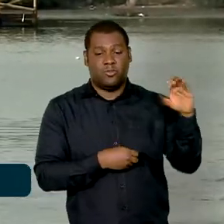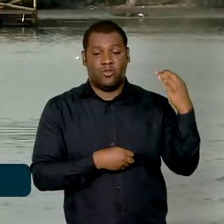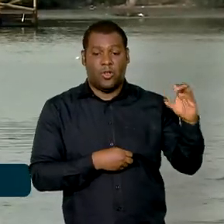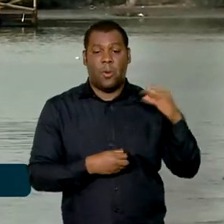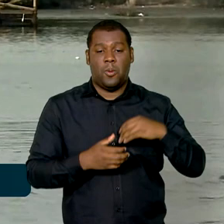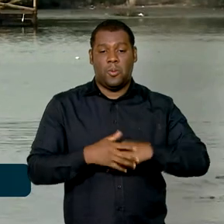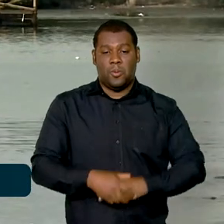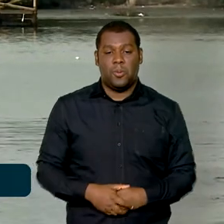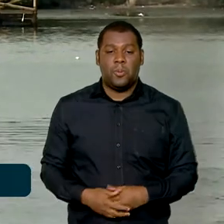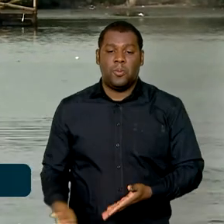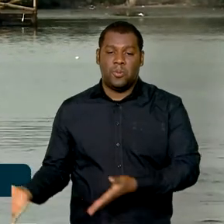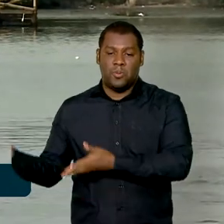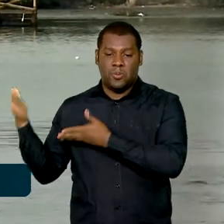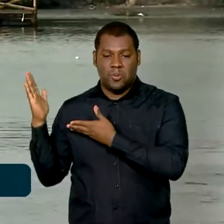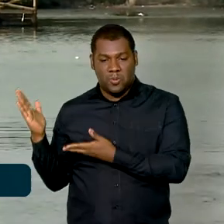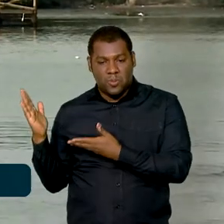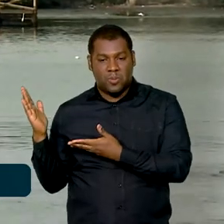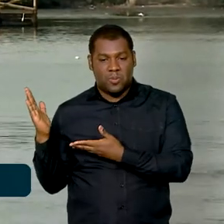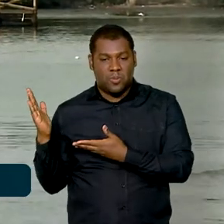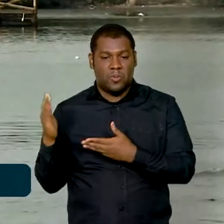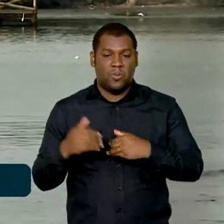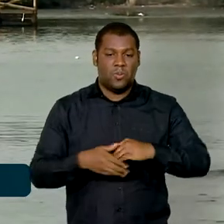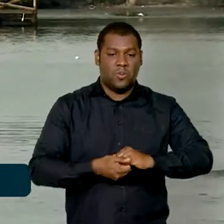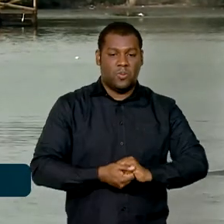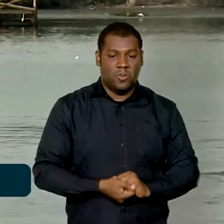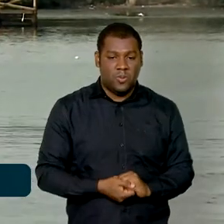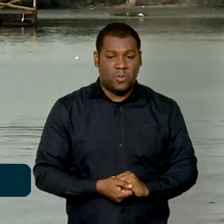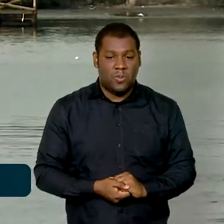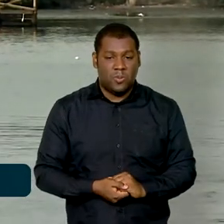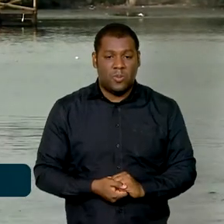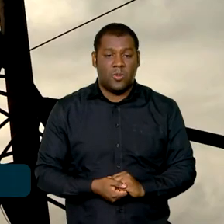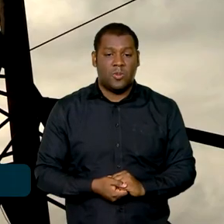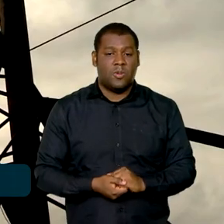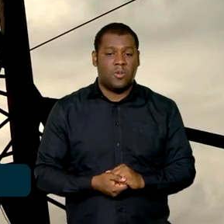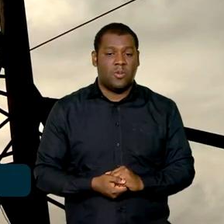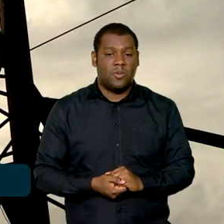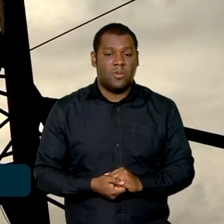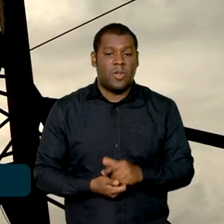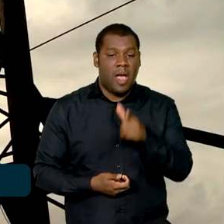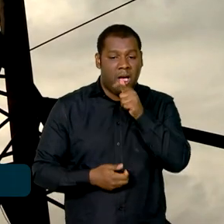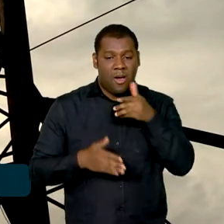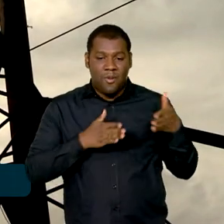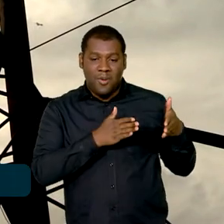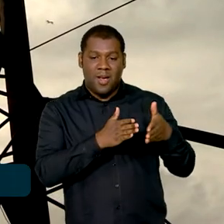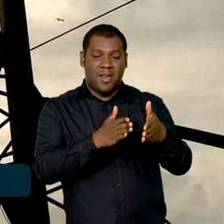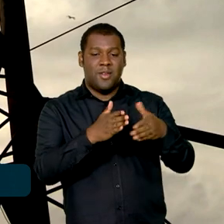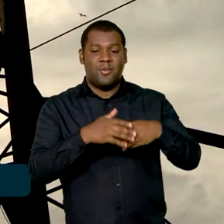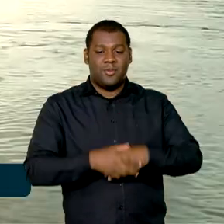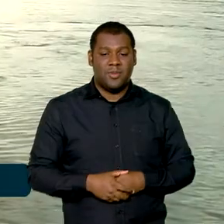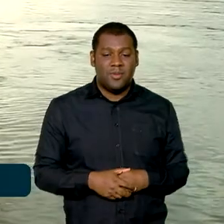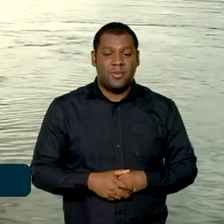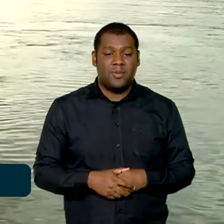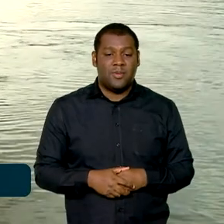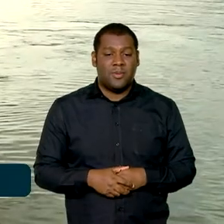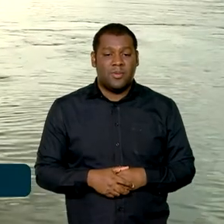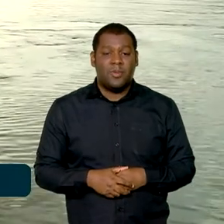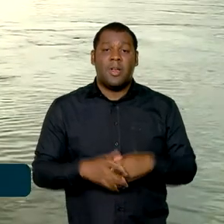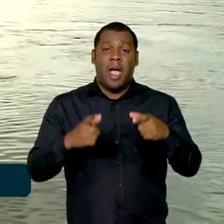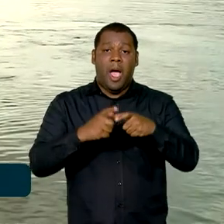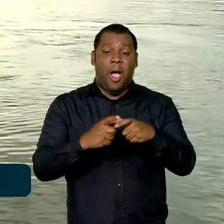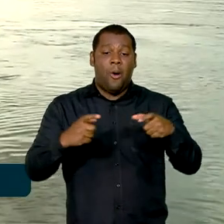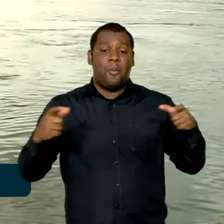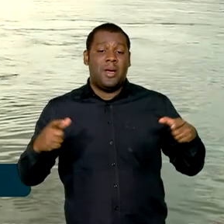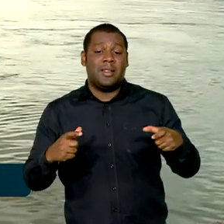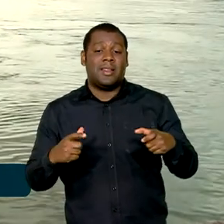A dragagem do canal de São Lourenço, na Baía de Guanabara, vai aumentar de 7 para 11 metros